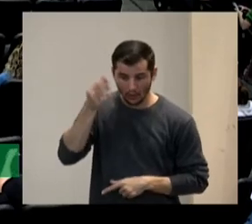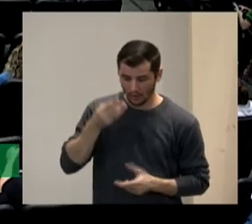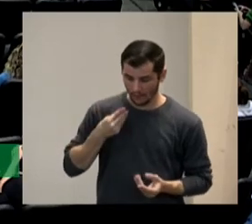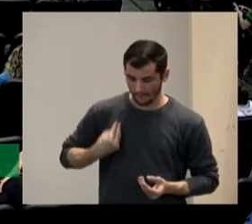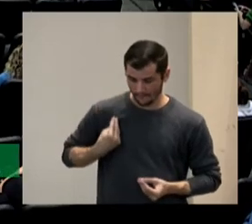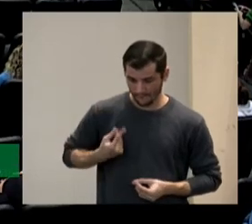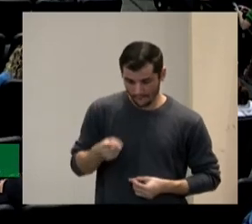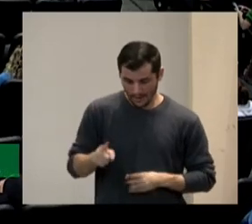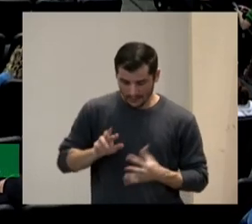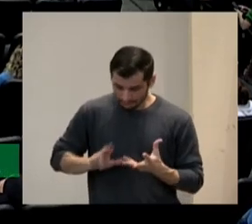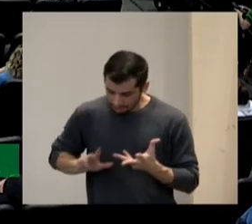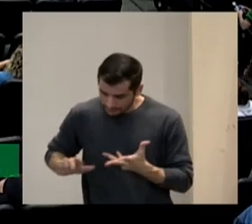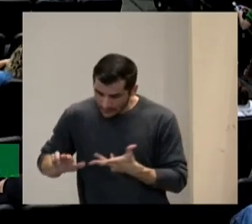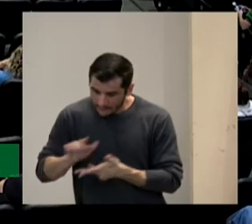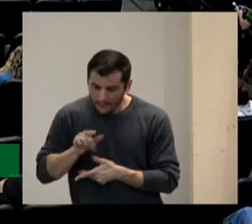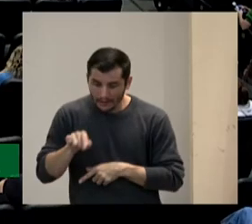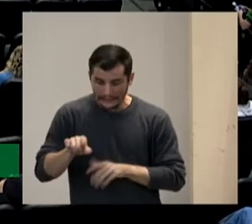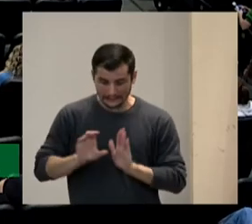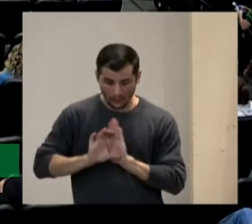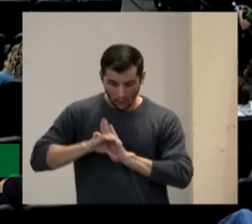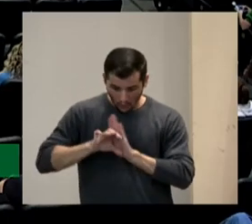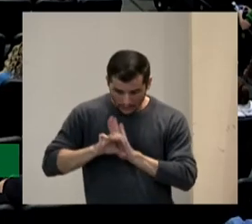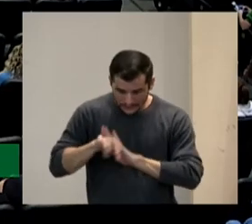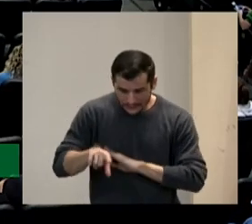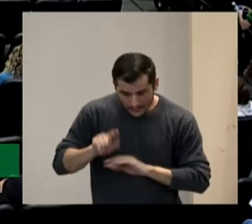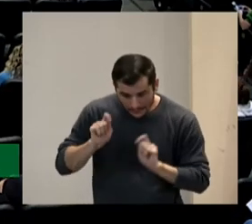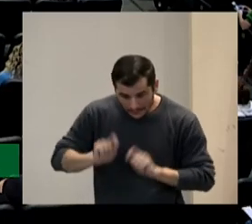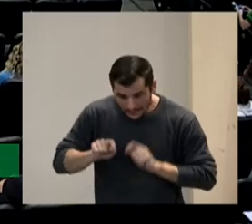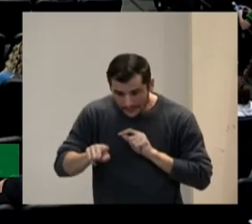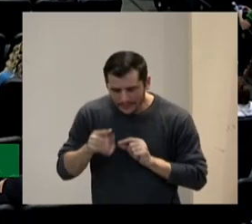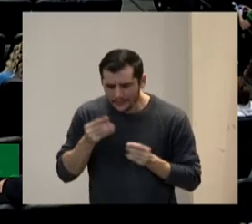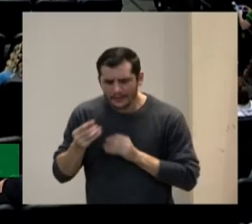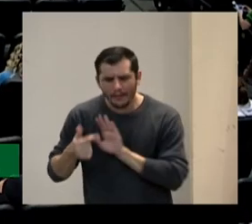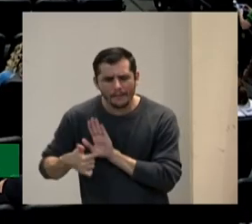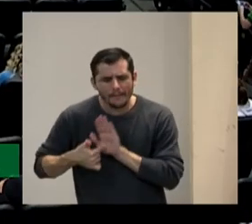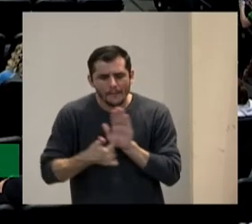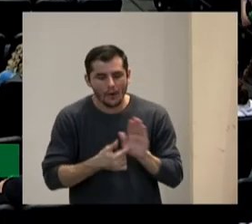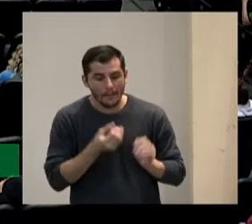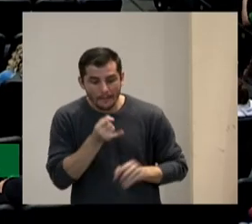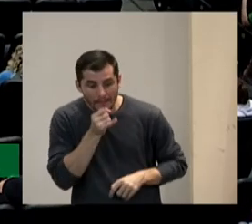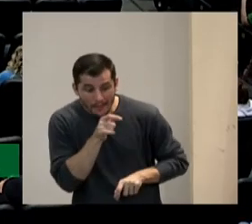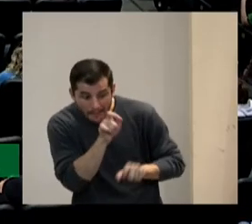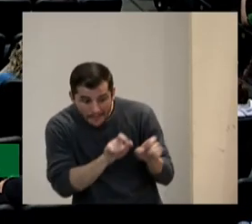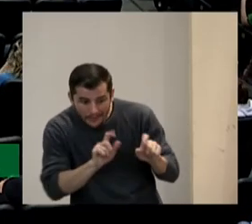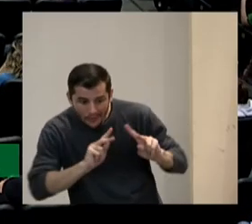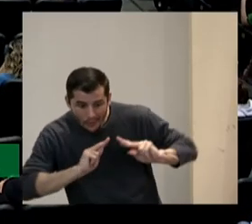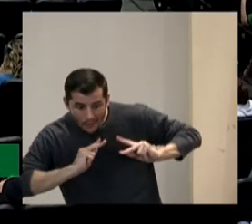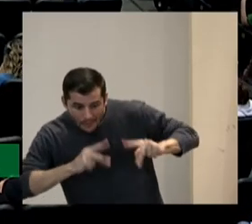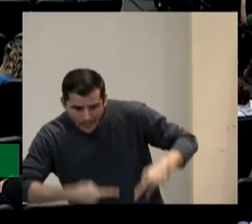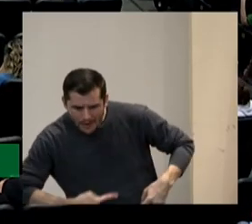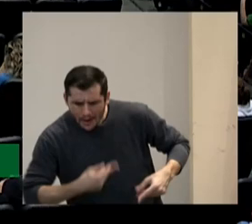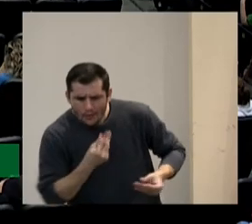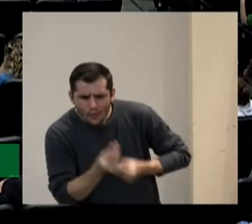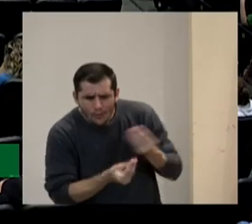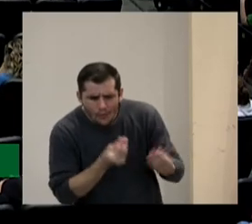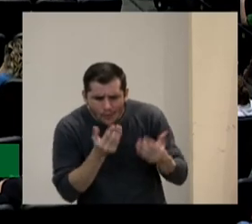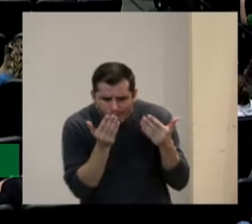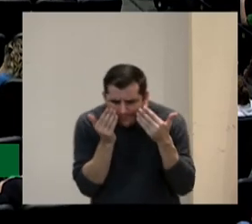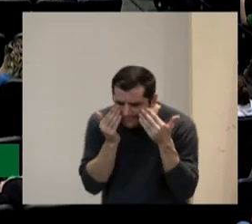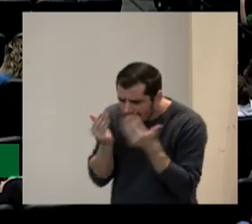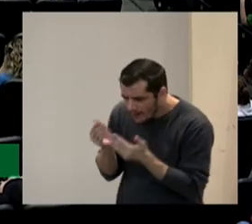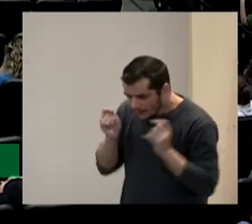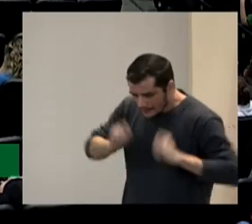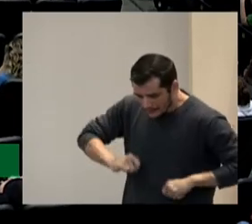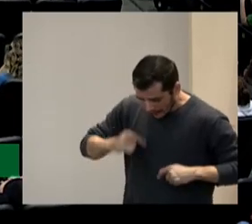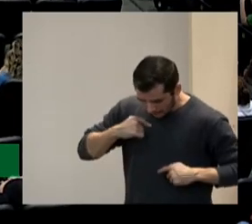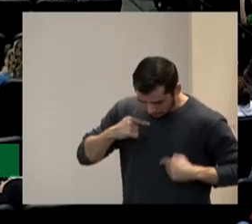múltiplas é um conceito para describir como cada ser humano demonstra suas capacidades cognitivas de